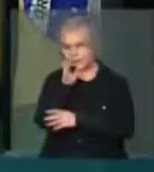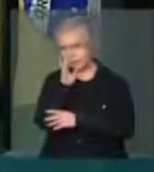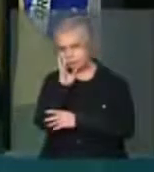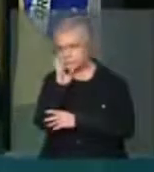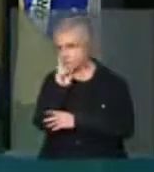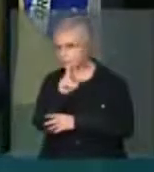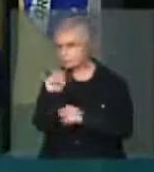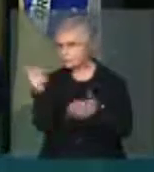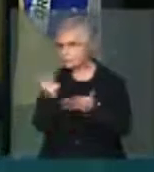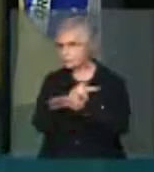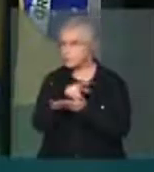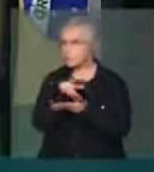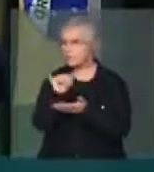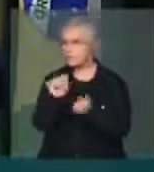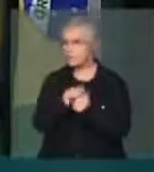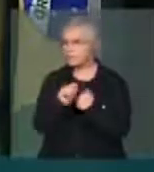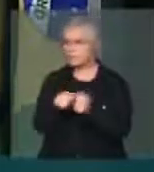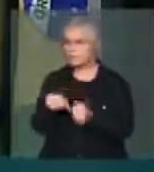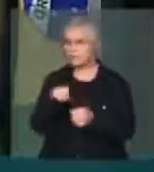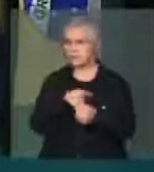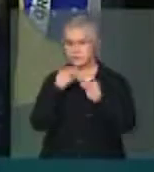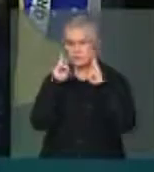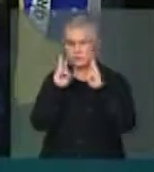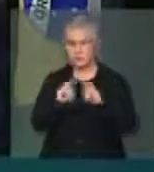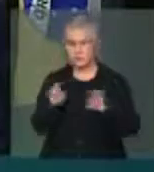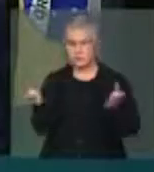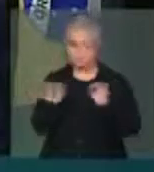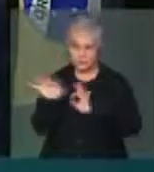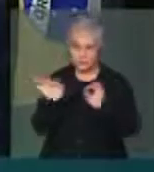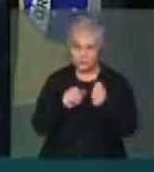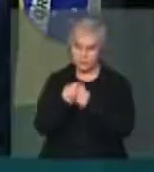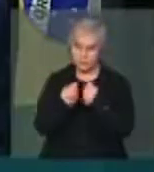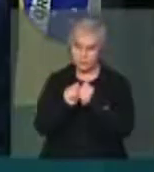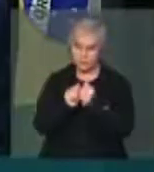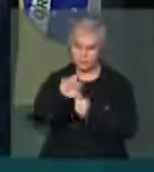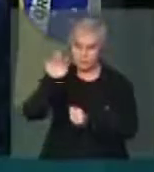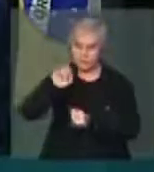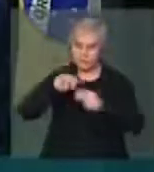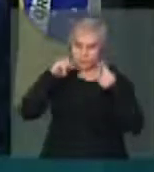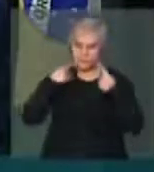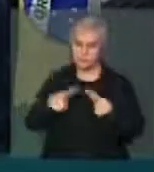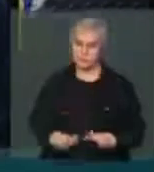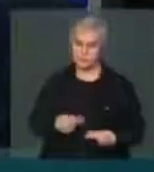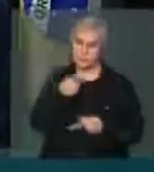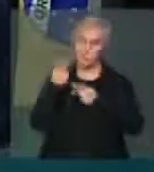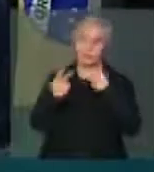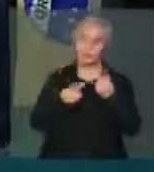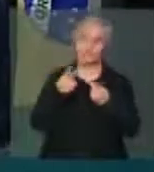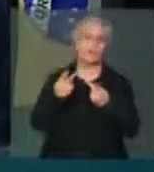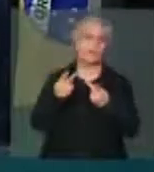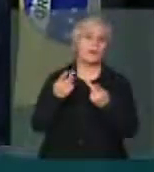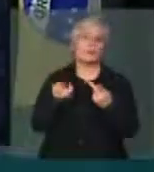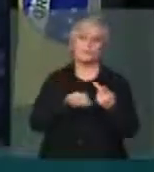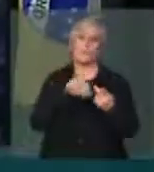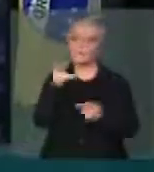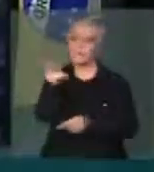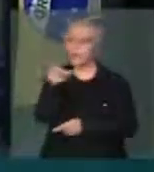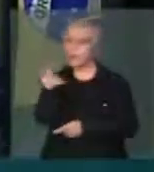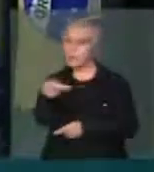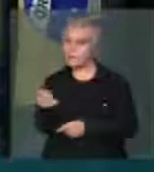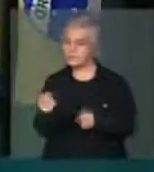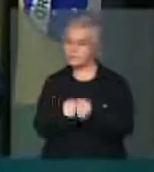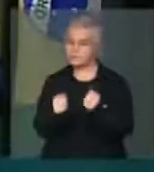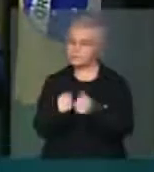medida. Assistimos às organizações agora de direitos humanos afirmando as violações que têm